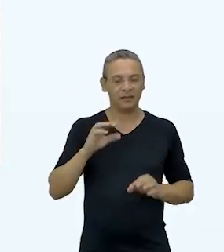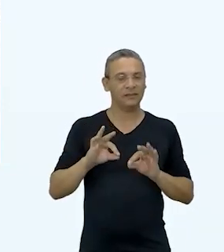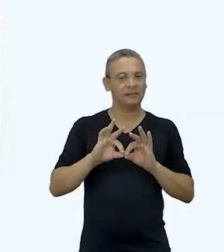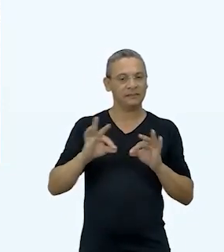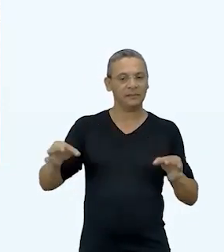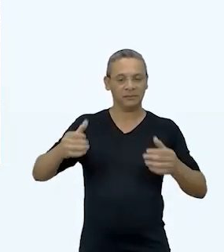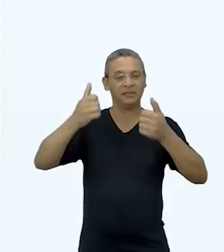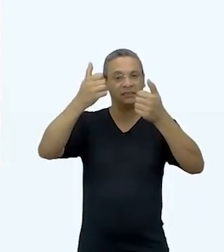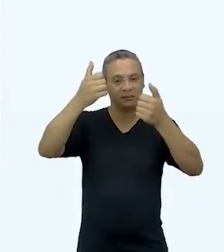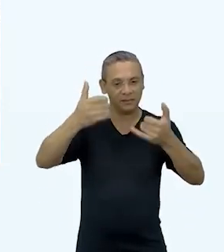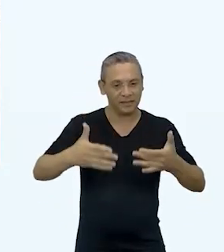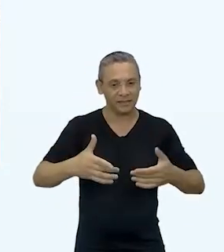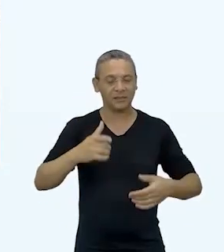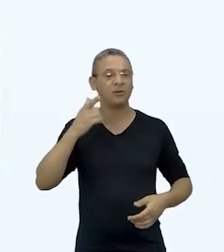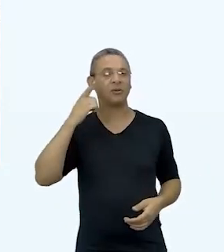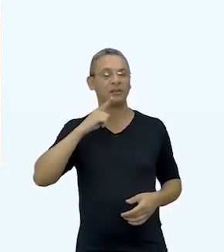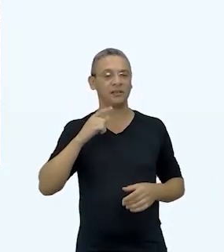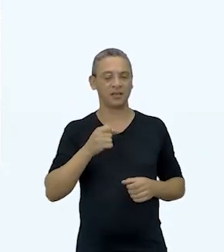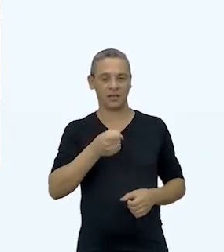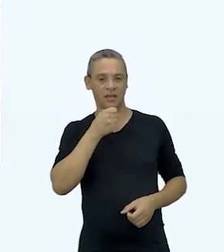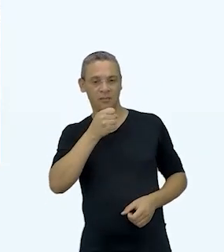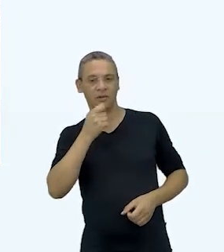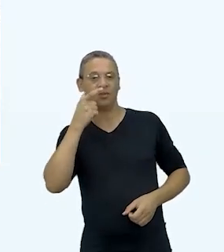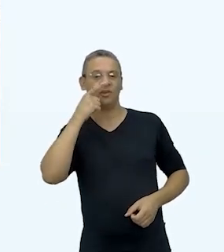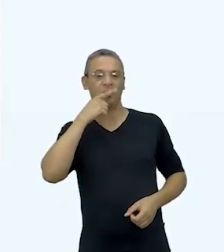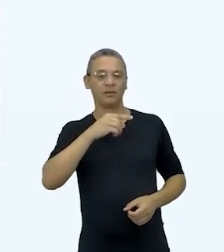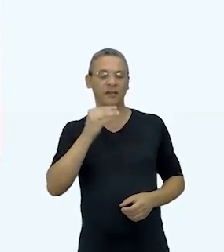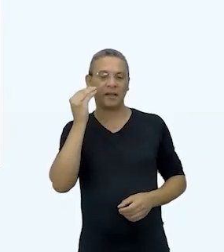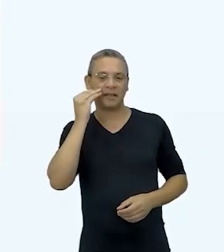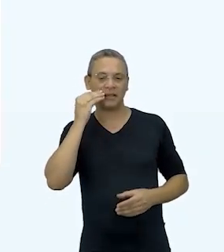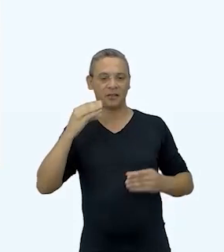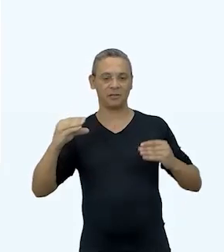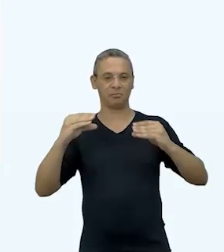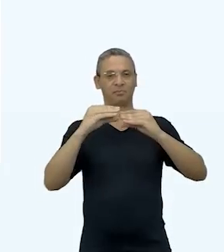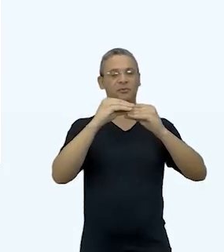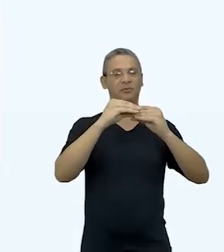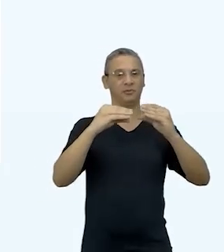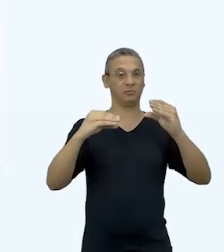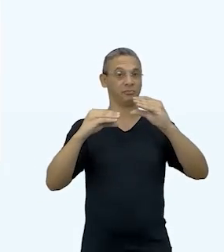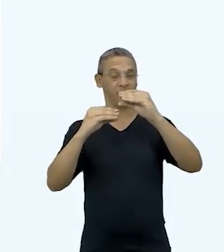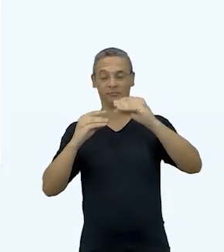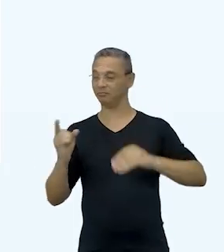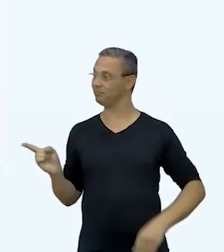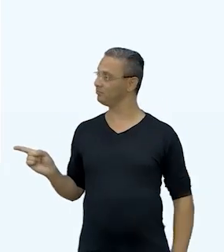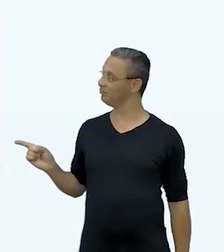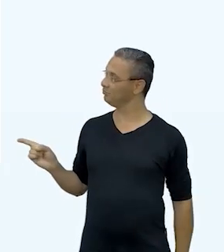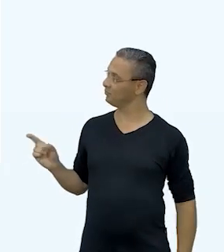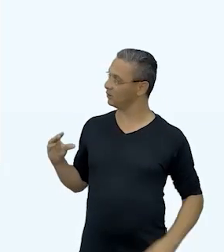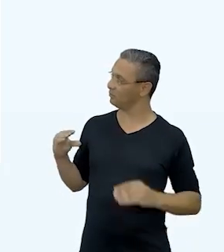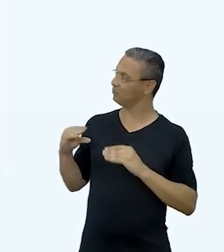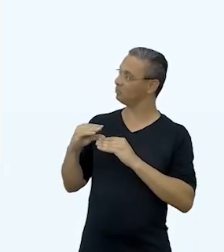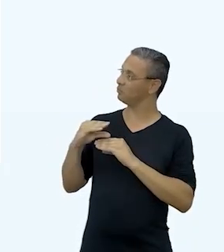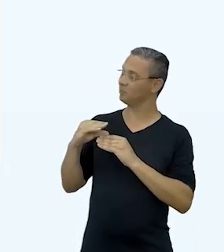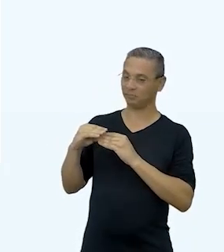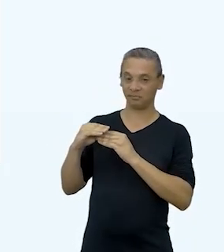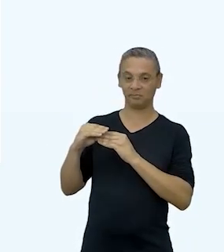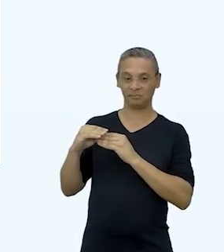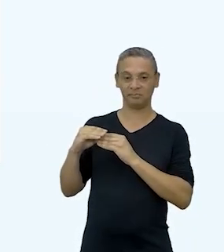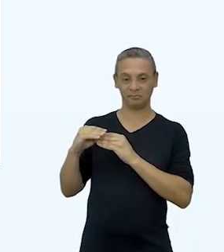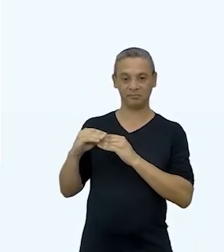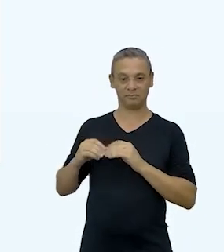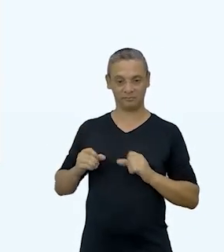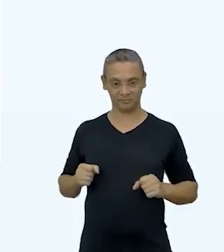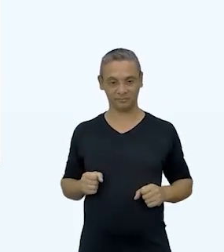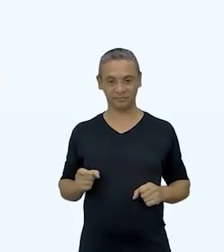explicação, até o repórter ensaia os primeiros passos da montagem. Olha só, vai montando, aqui ao contrário,